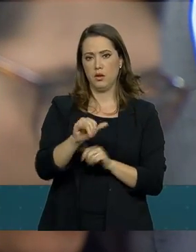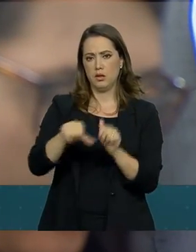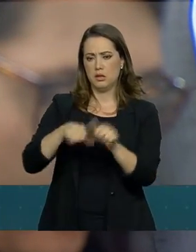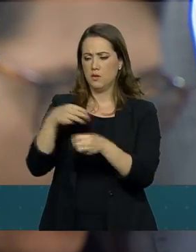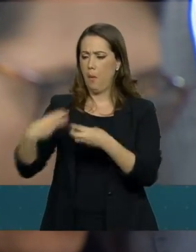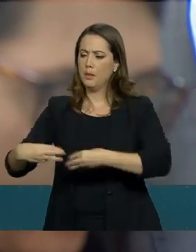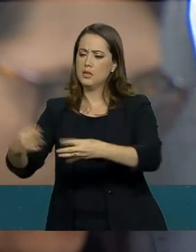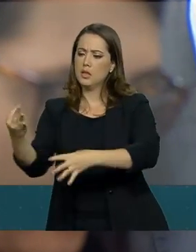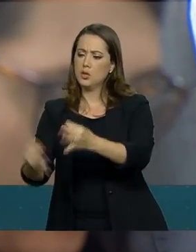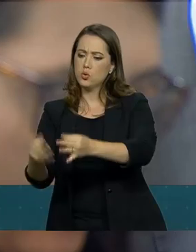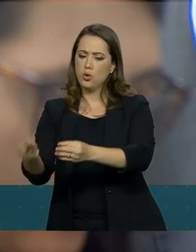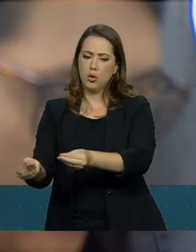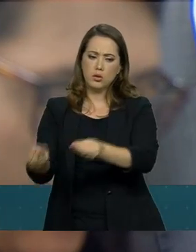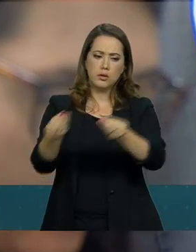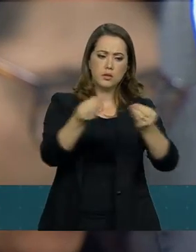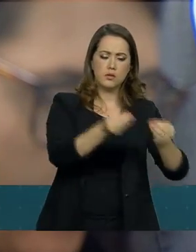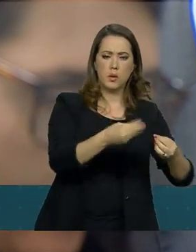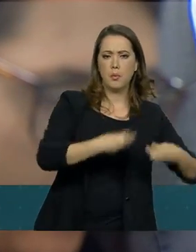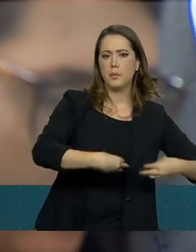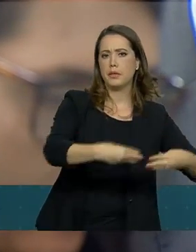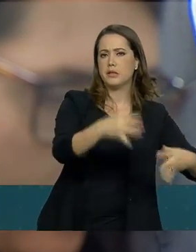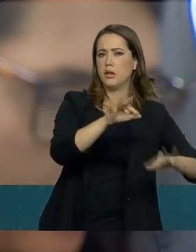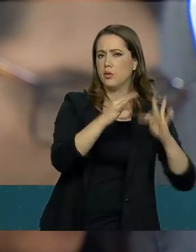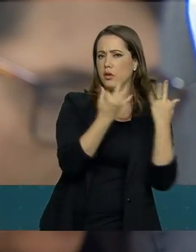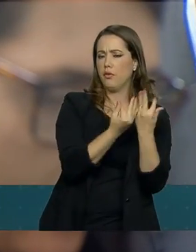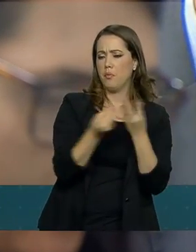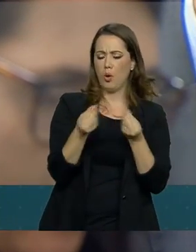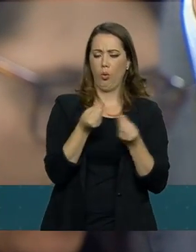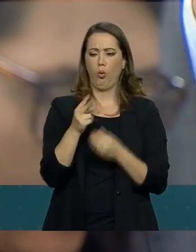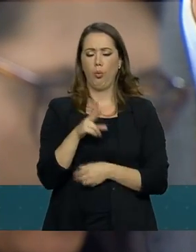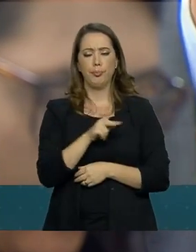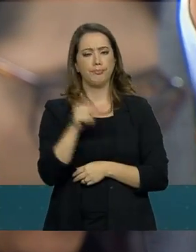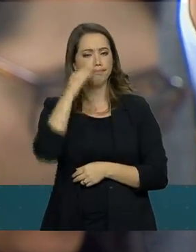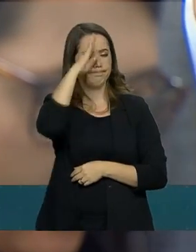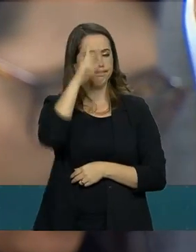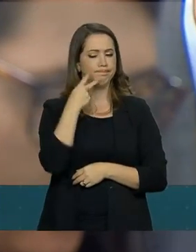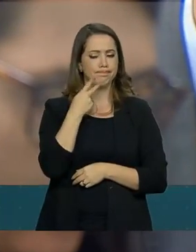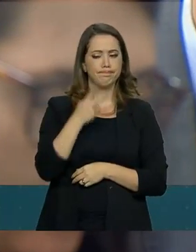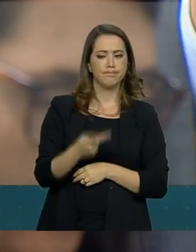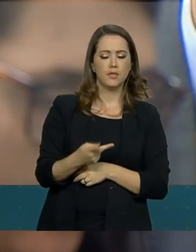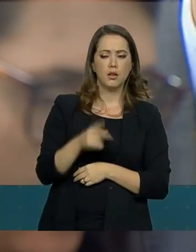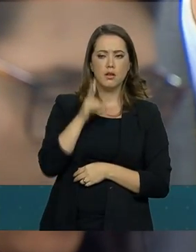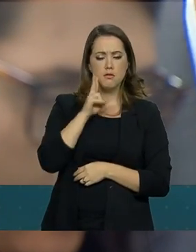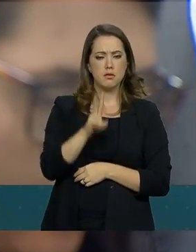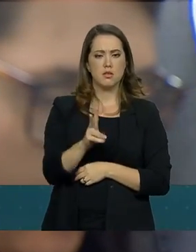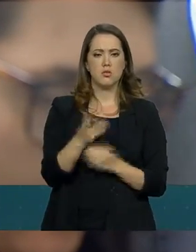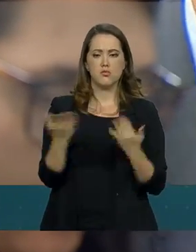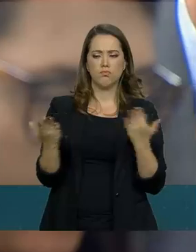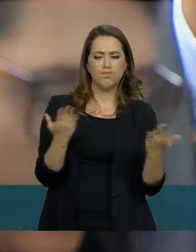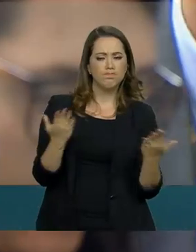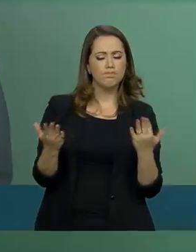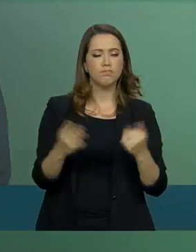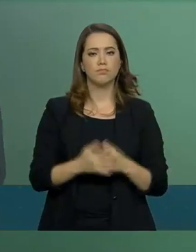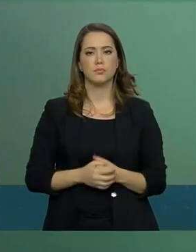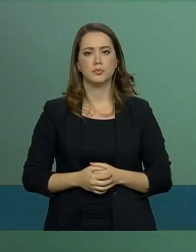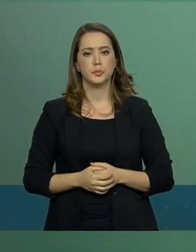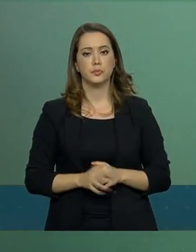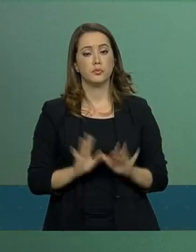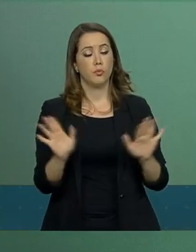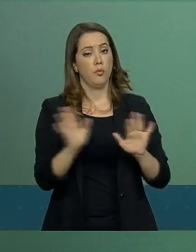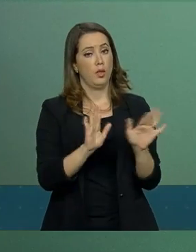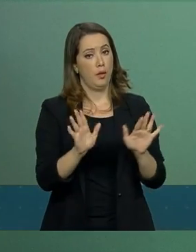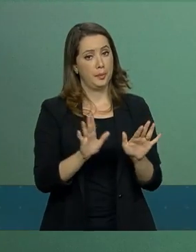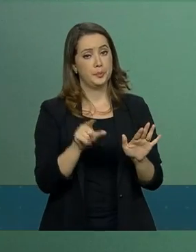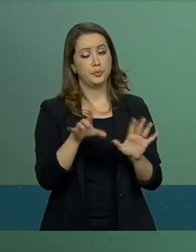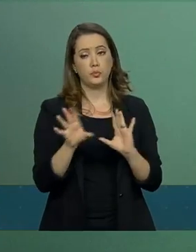Justiça para o Ministério da Família. Como é que o presidente está vendo essas declarações? Enfim. As questões de